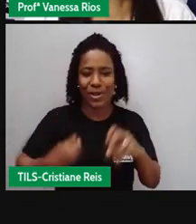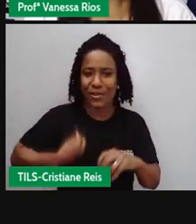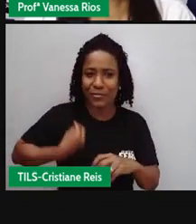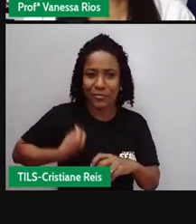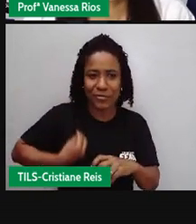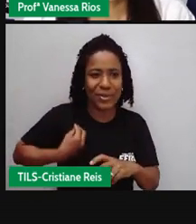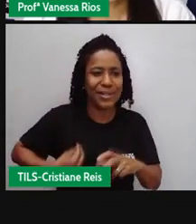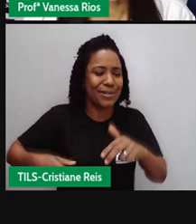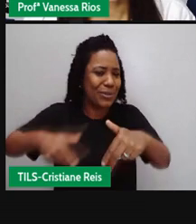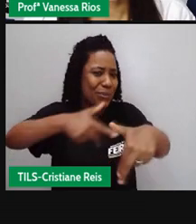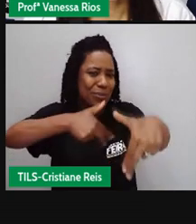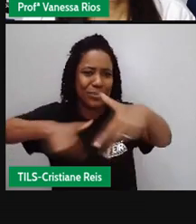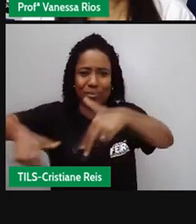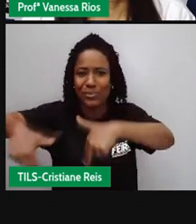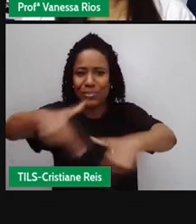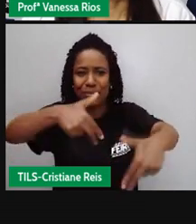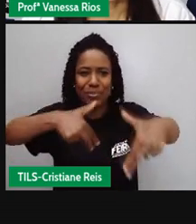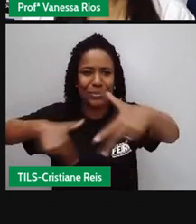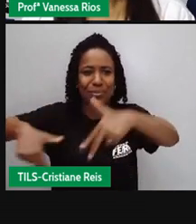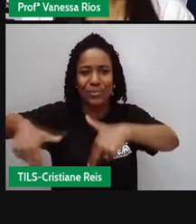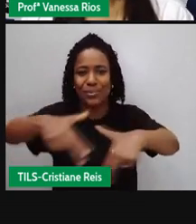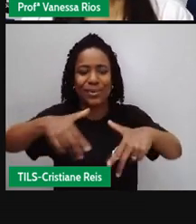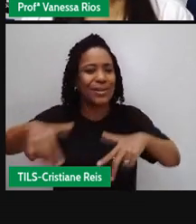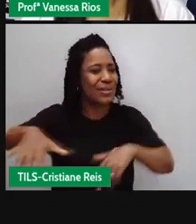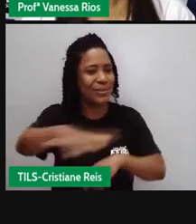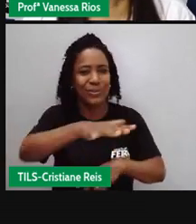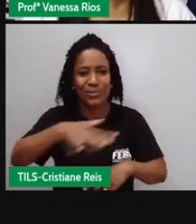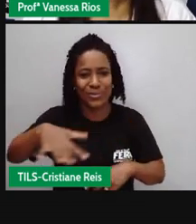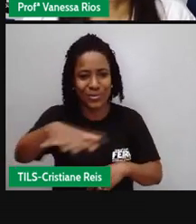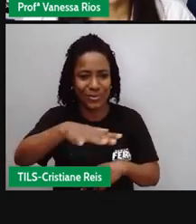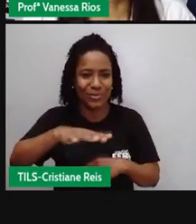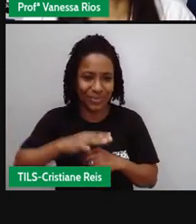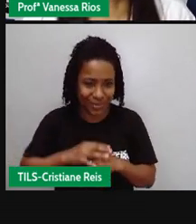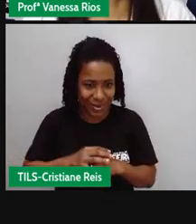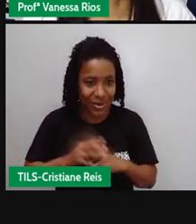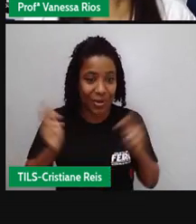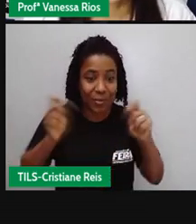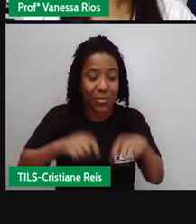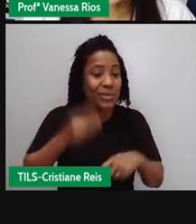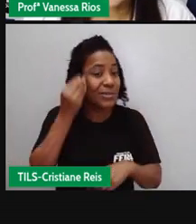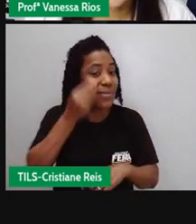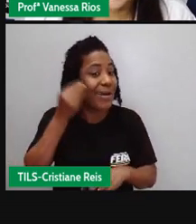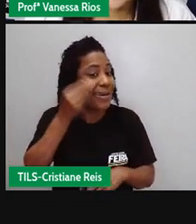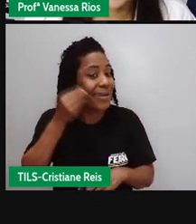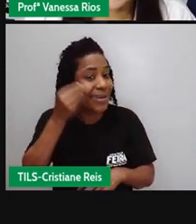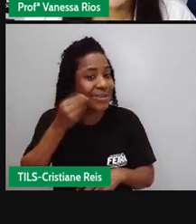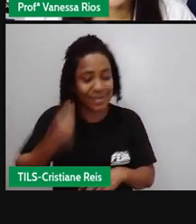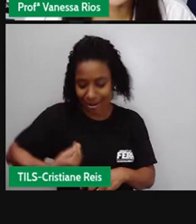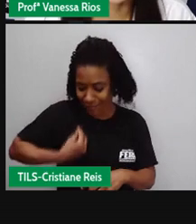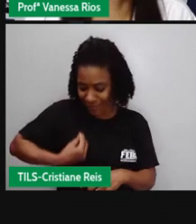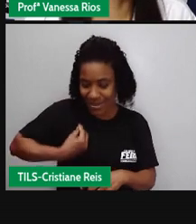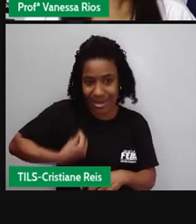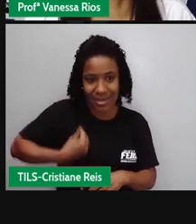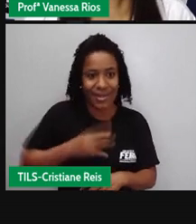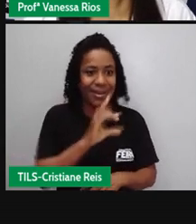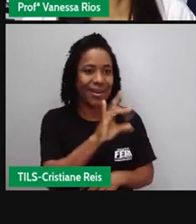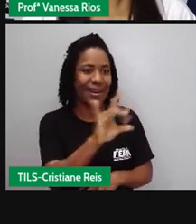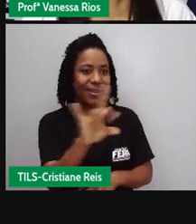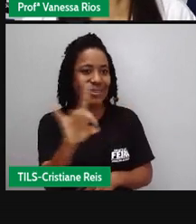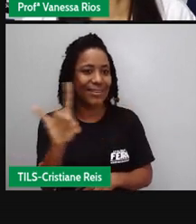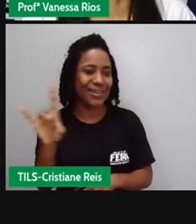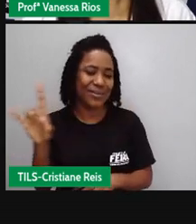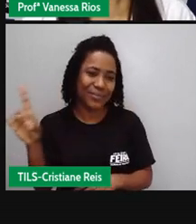vida de todas as pessoas podem narrar fatos já vividos né experimentados por nós mesmos ou então